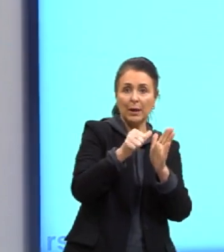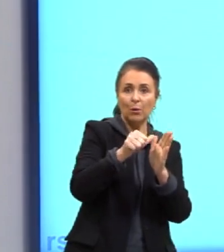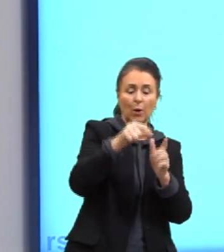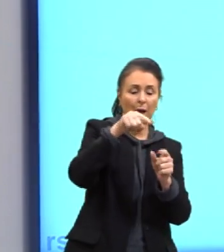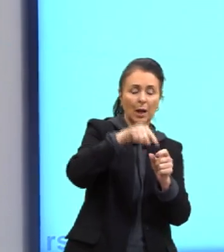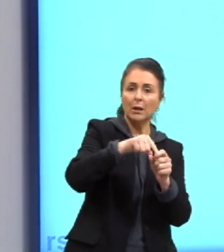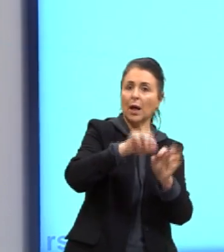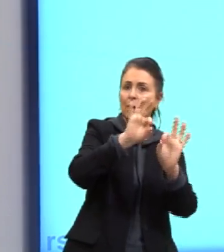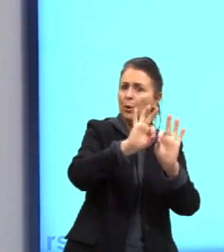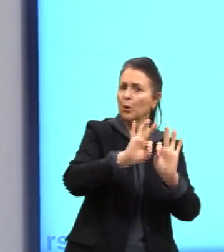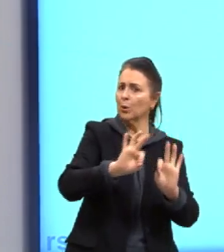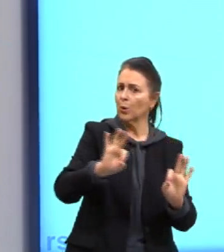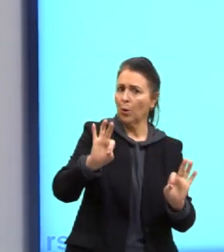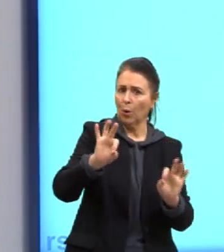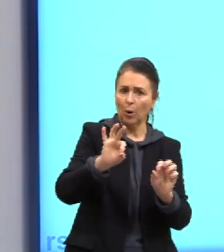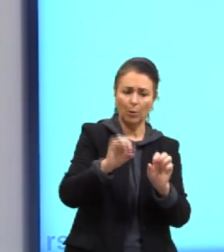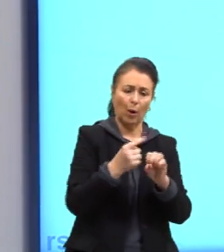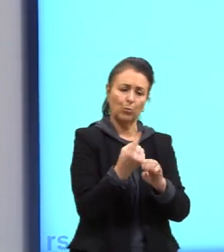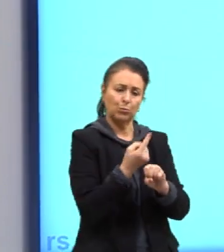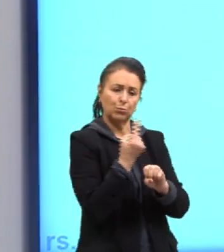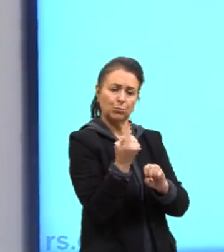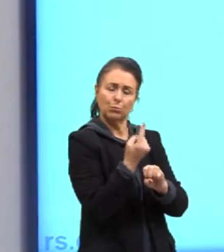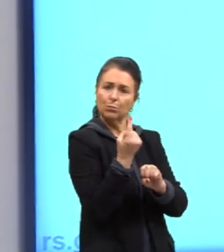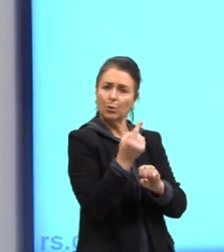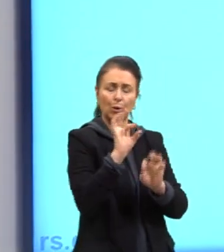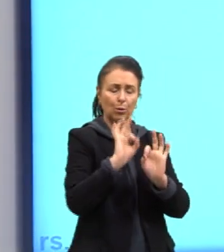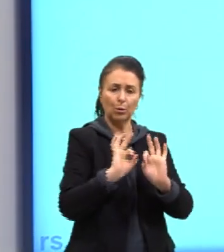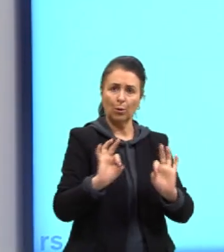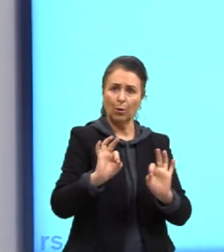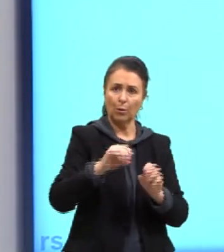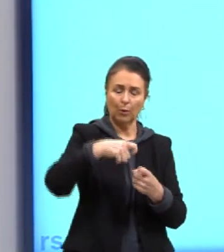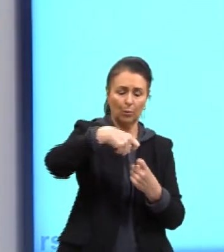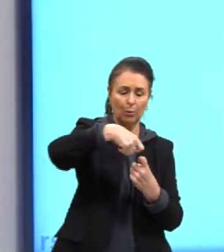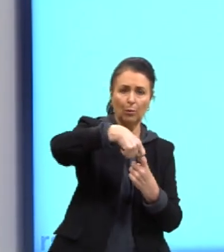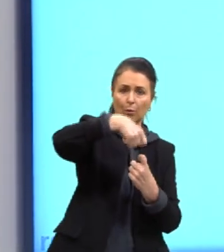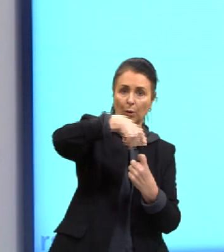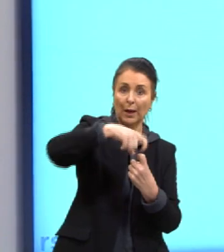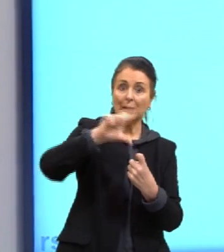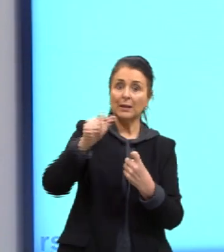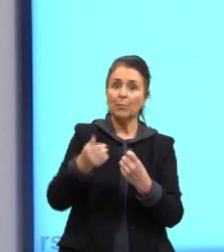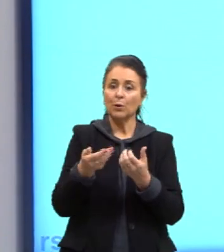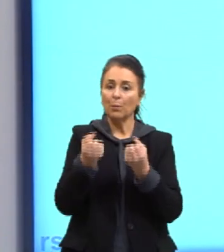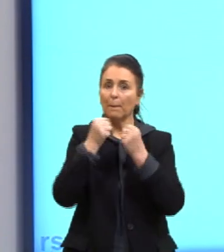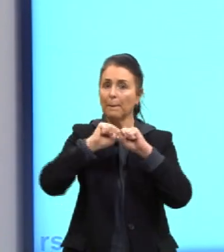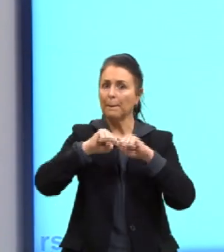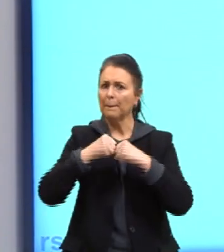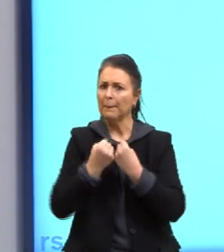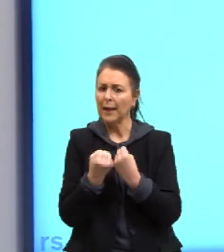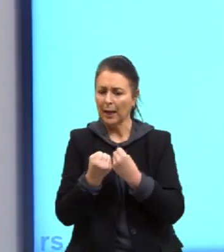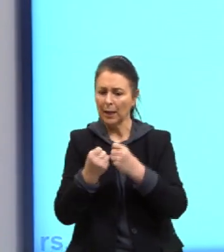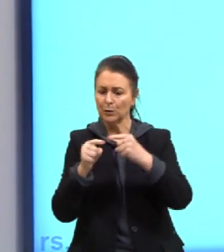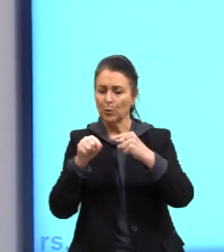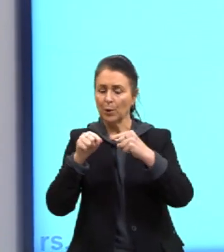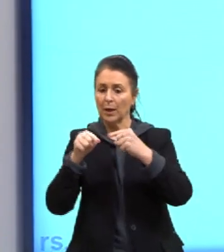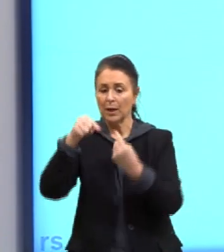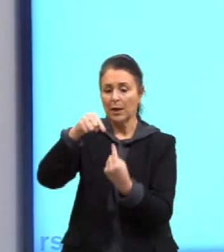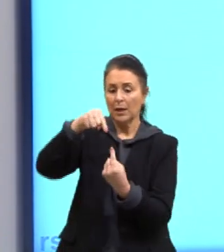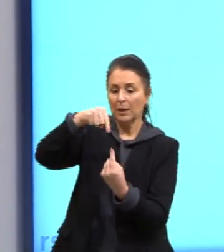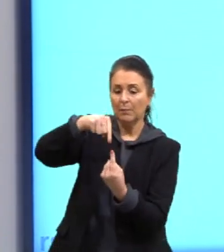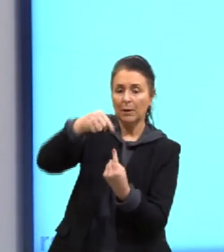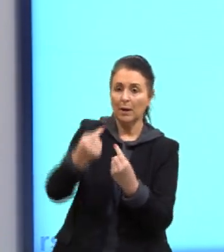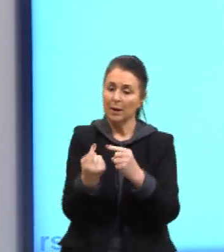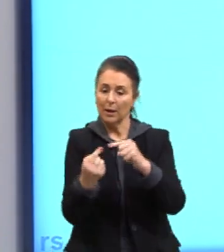estado relaxado, que a gente fala. A gente colocou um pezinho pendurado nessa mola. Ela acaba se distendendo.